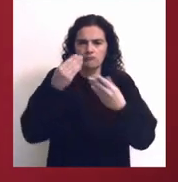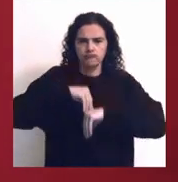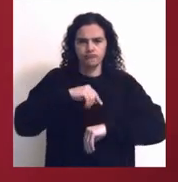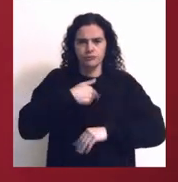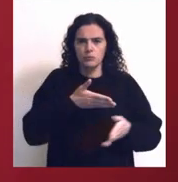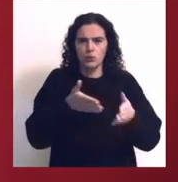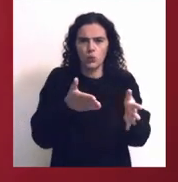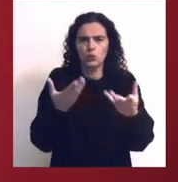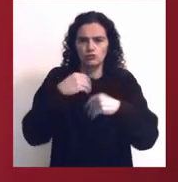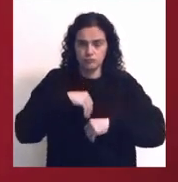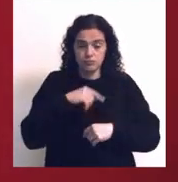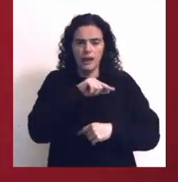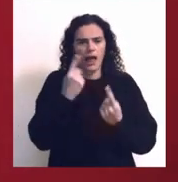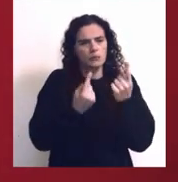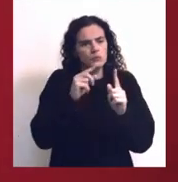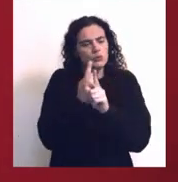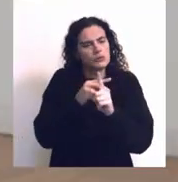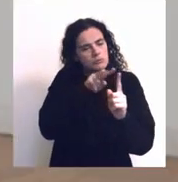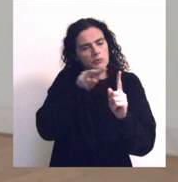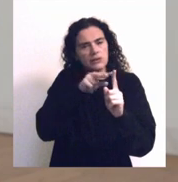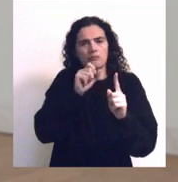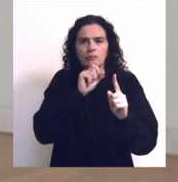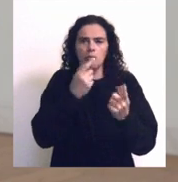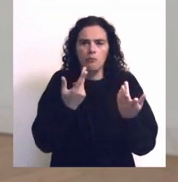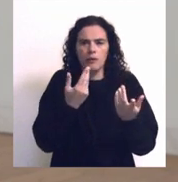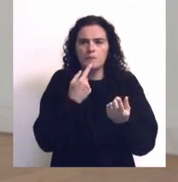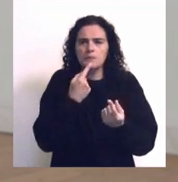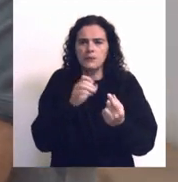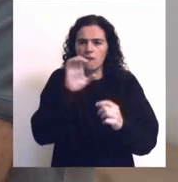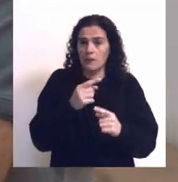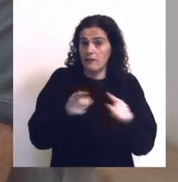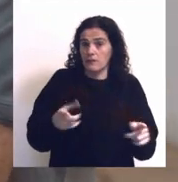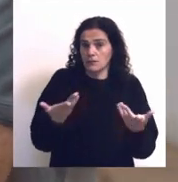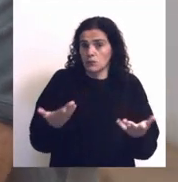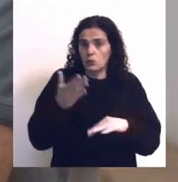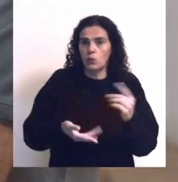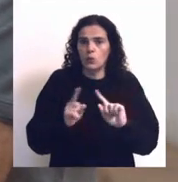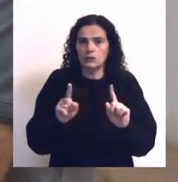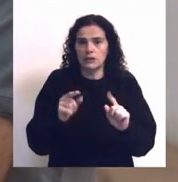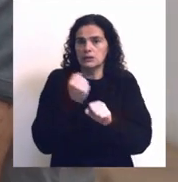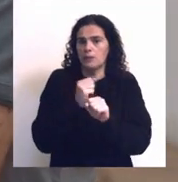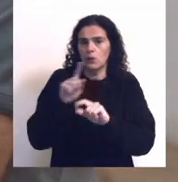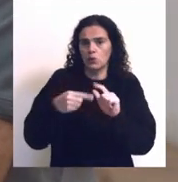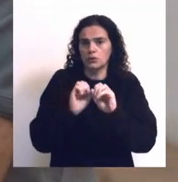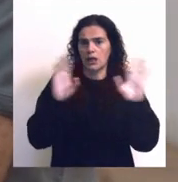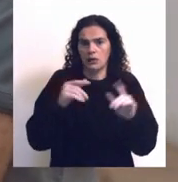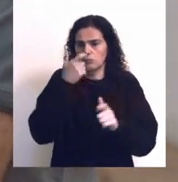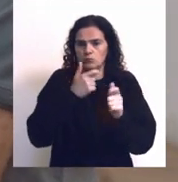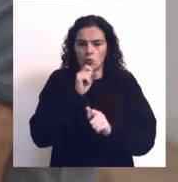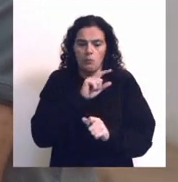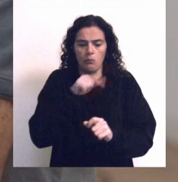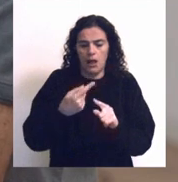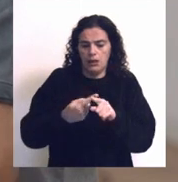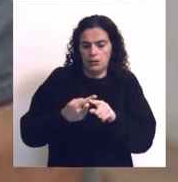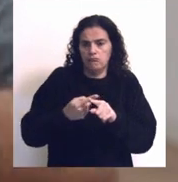percurso. Há coisas que, em perspectiva, pode ter outro tipo de leitura. Não quer dizer que não aconteça com outras obras, como é óbvio, as